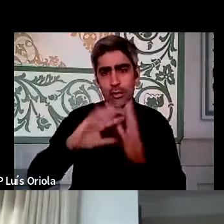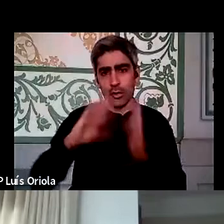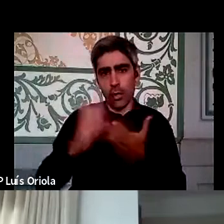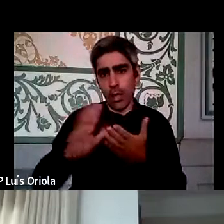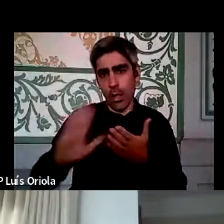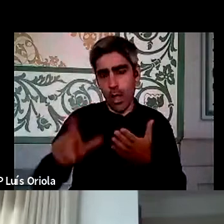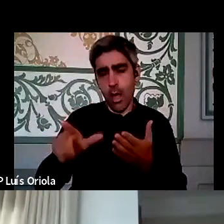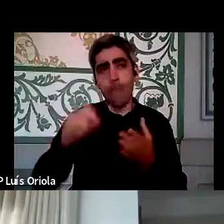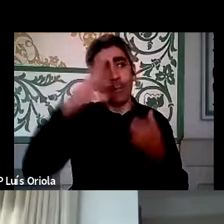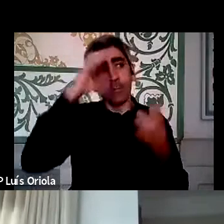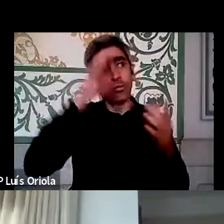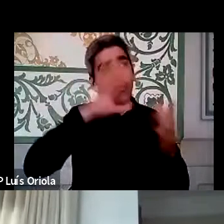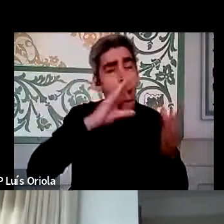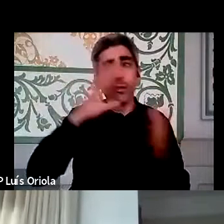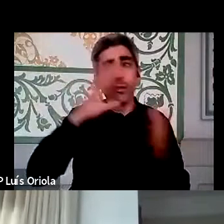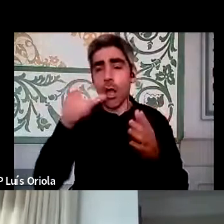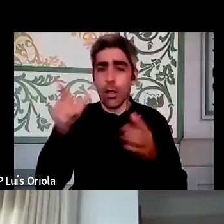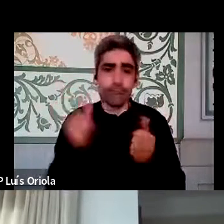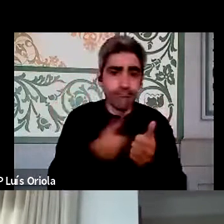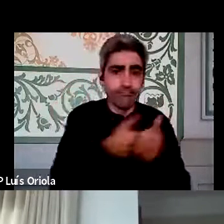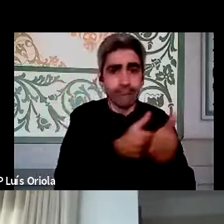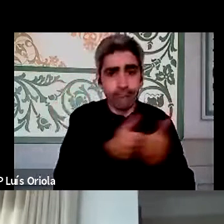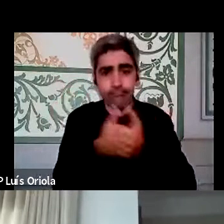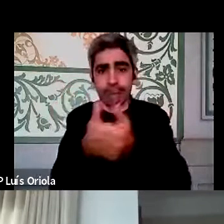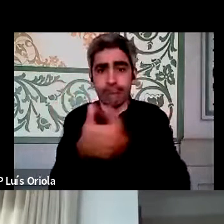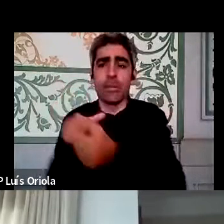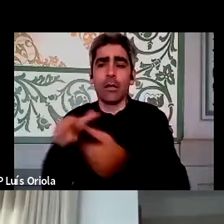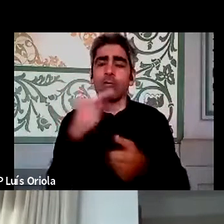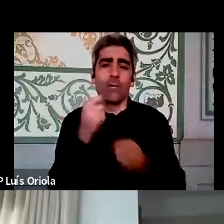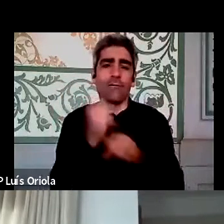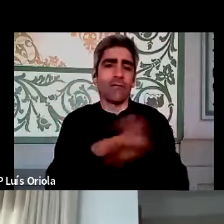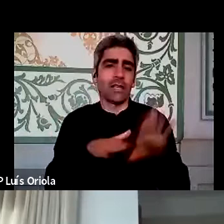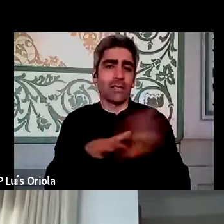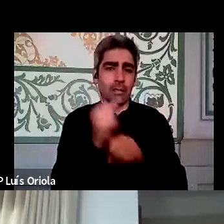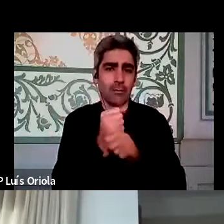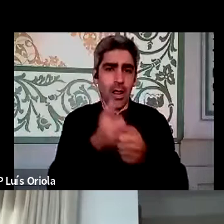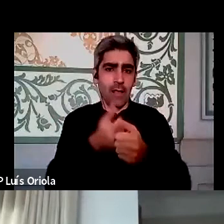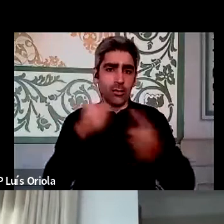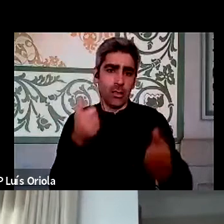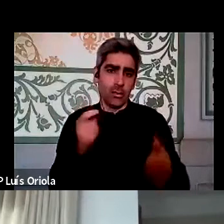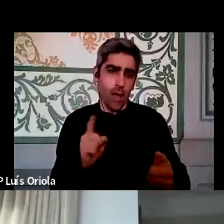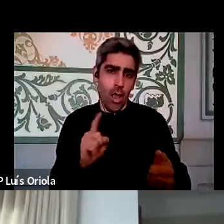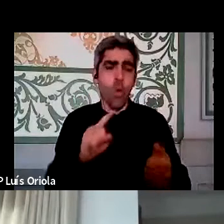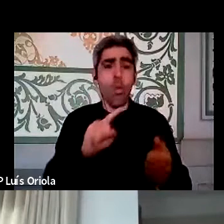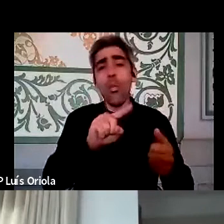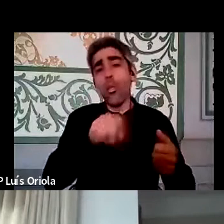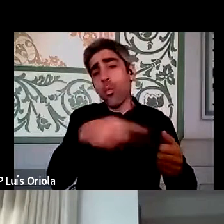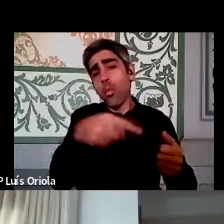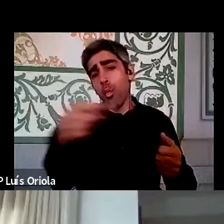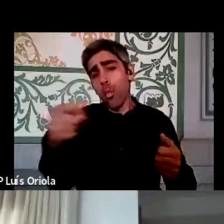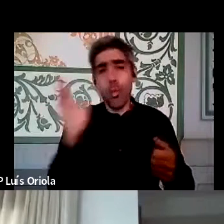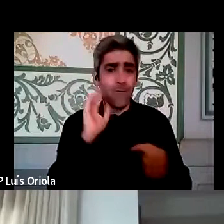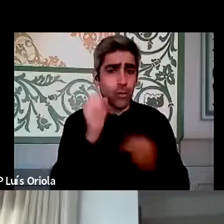o senhor primeiro-ministro está, onde o governo está e portanto esses não é possível fazerem à distância esse trabalho. Agora, todos os outros, eu tenho